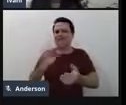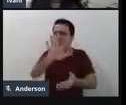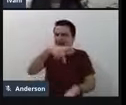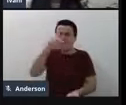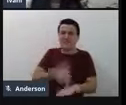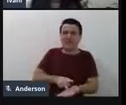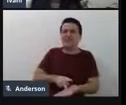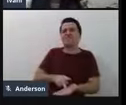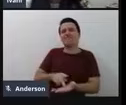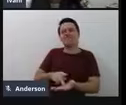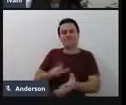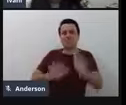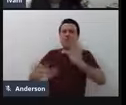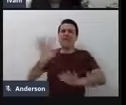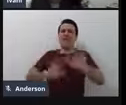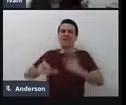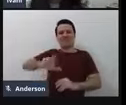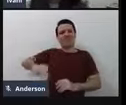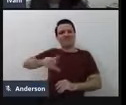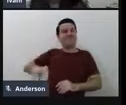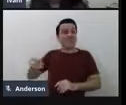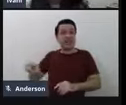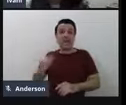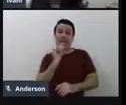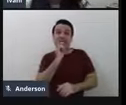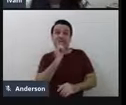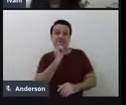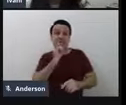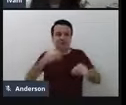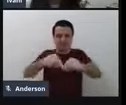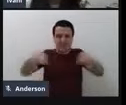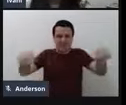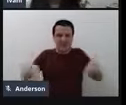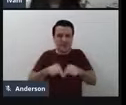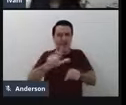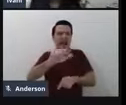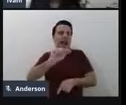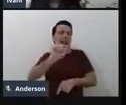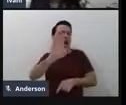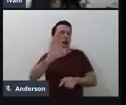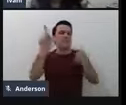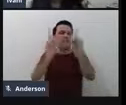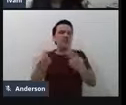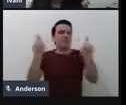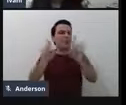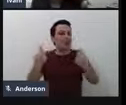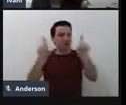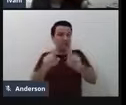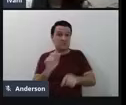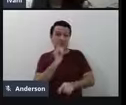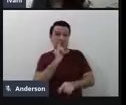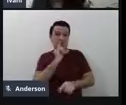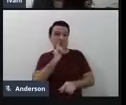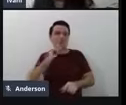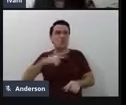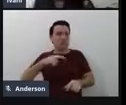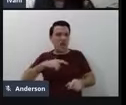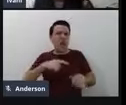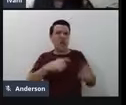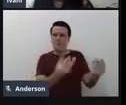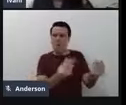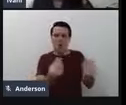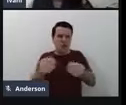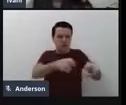assistiva. Vamos pensar num laboratório de informática numa escola, né, lá, geralmente, nós encontramos muitos